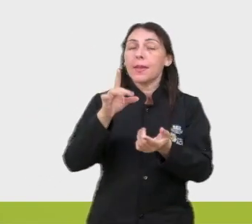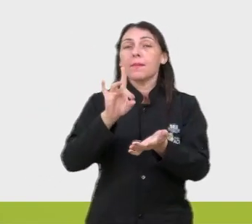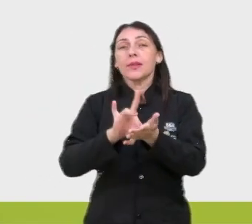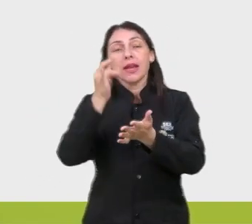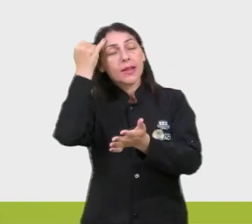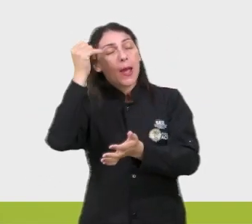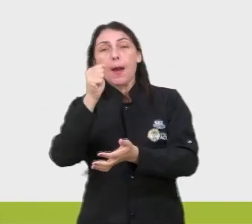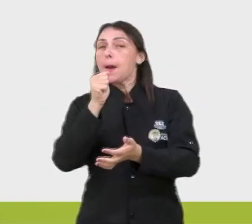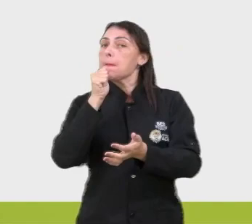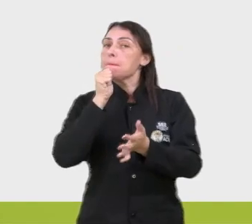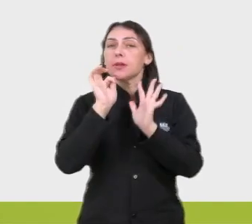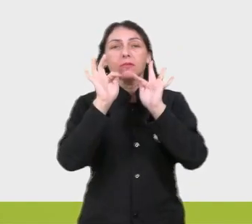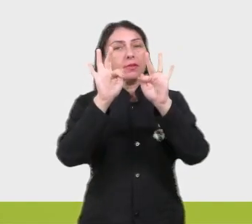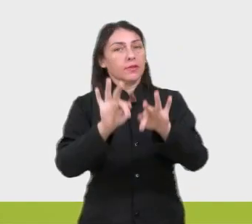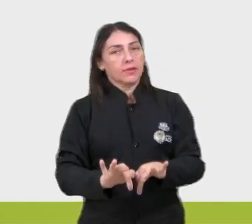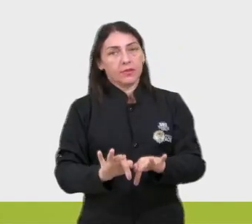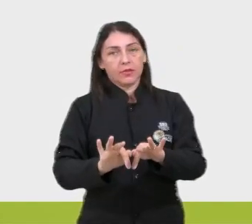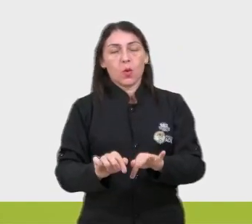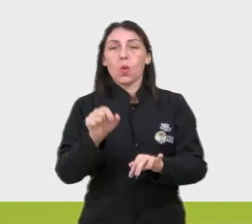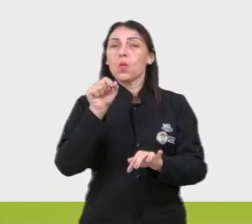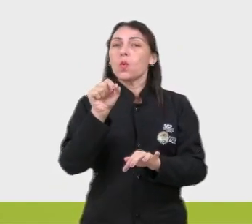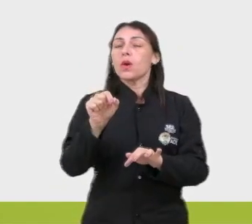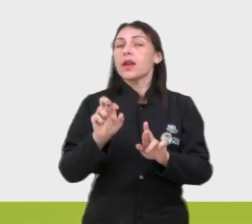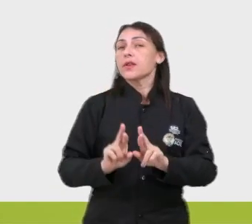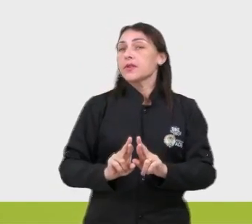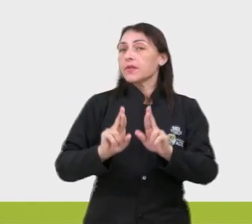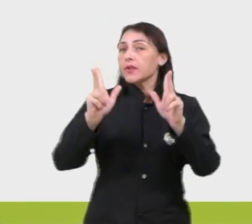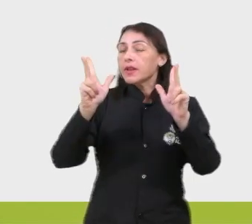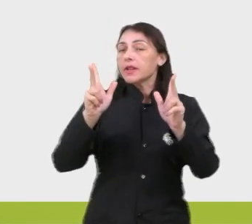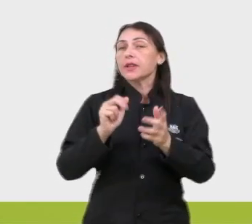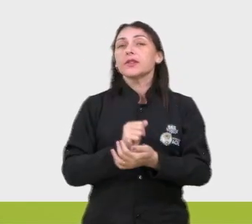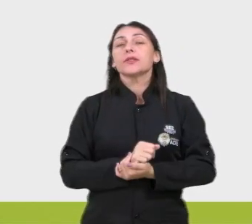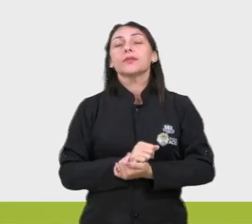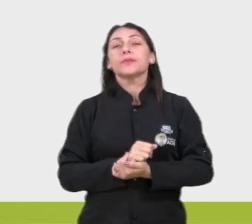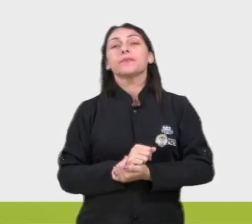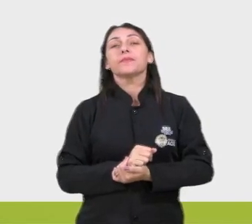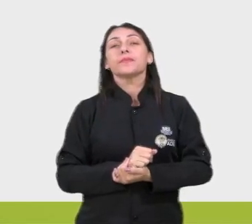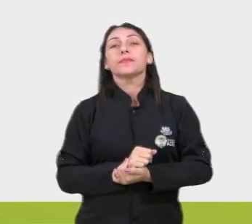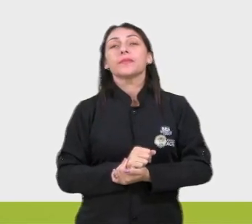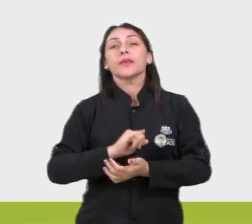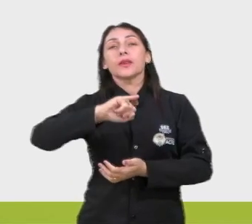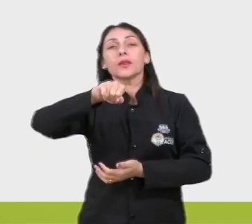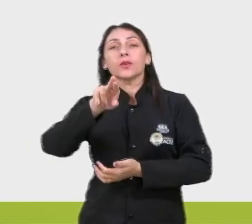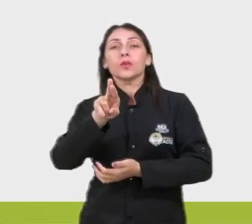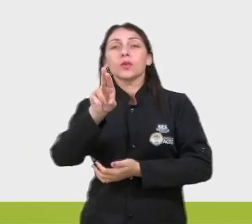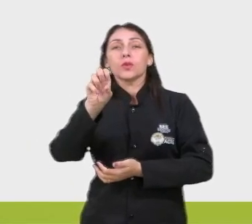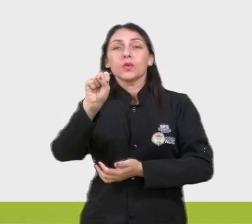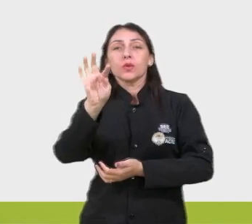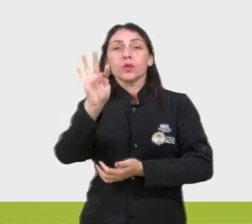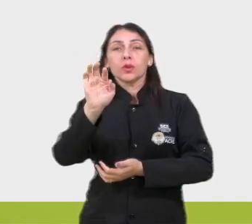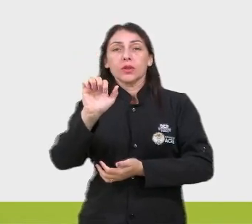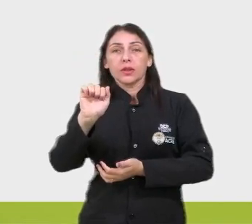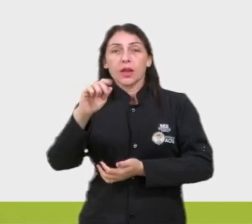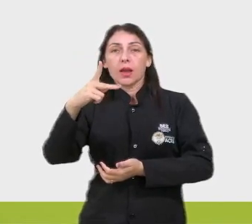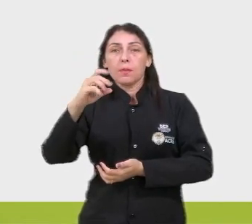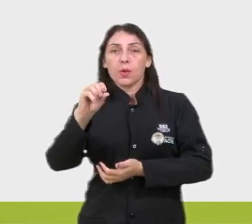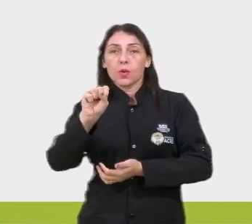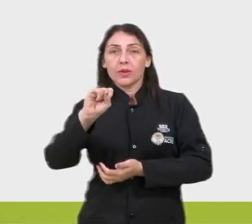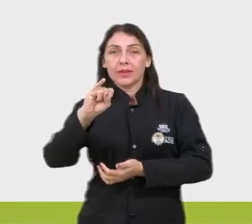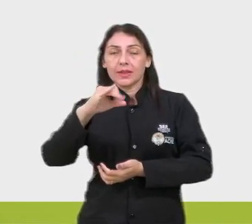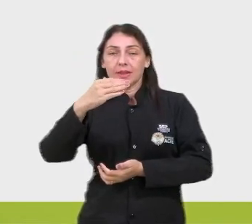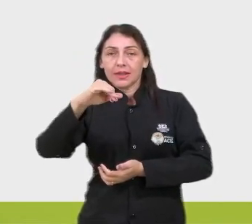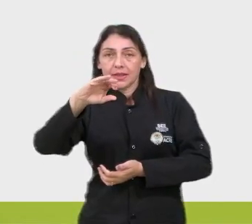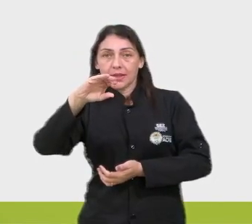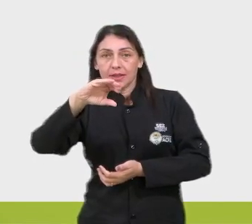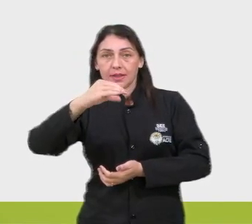a ideia ainda não foi concluída. O que é diferente da justaposição, que é o contrário. Vamos